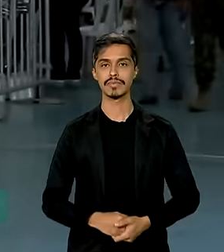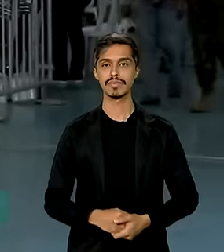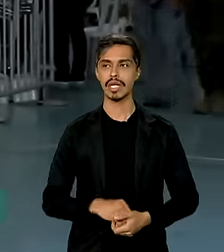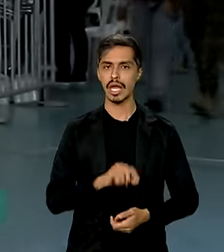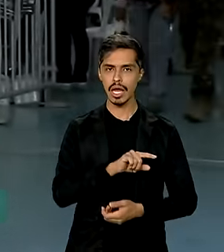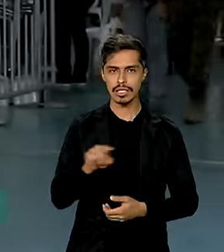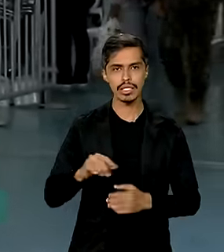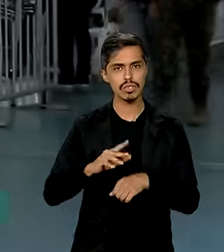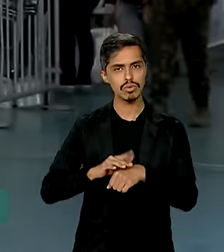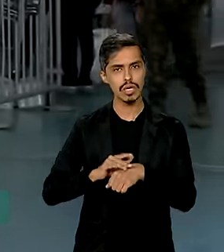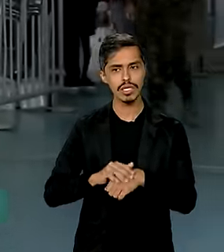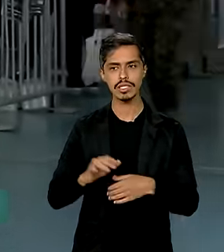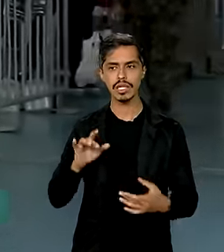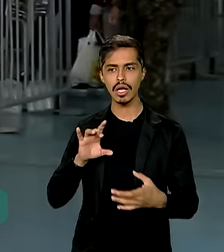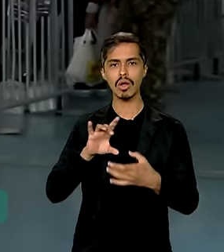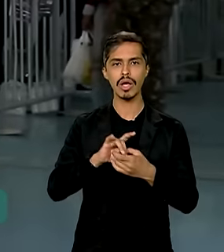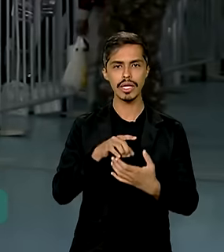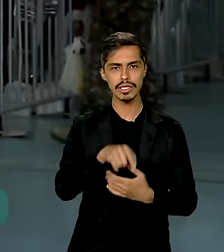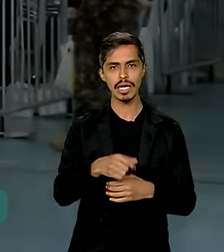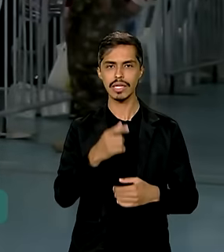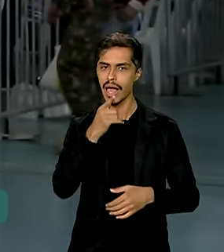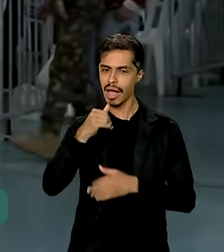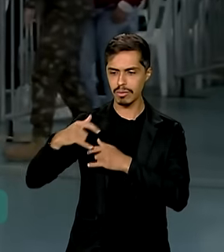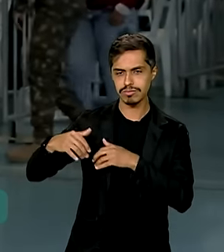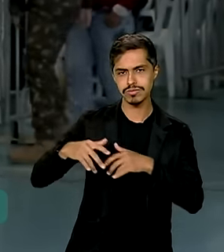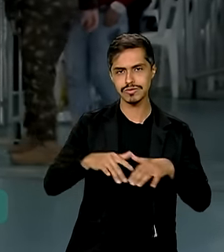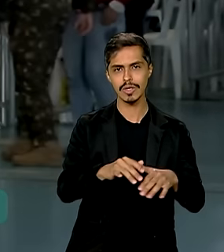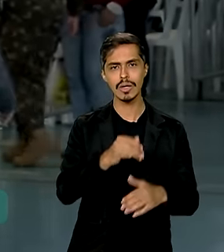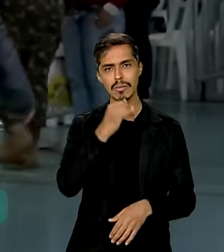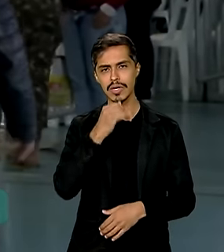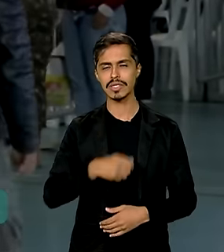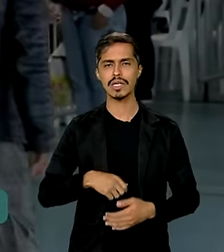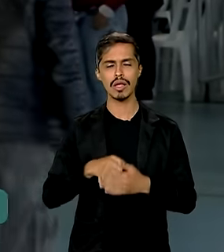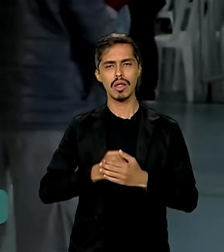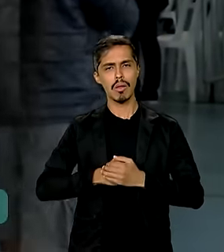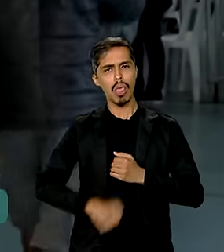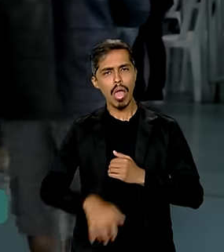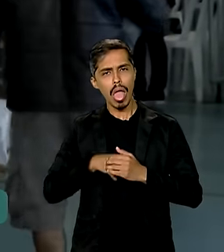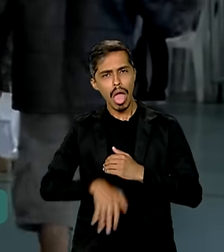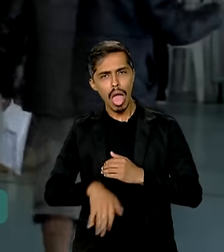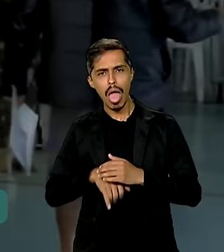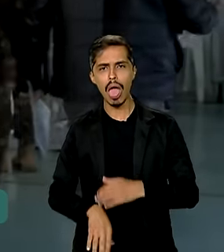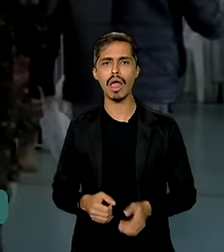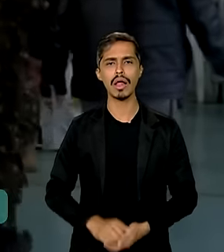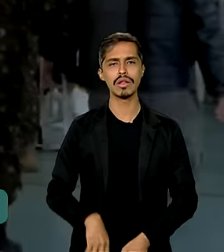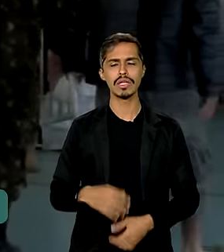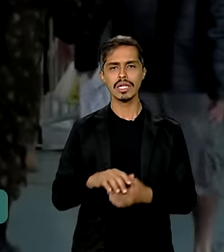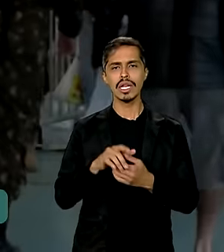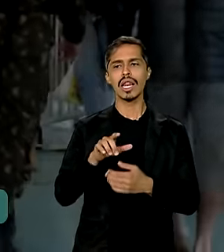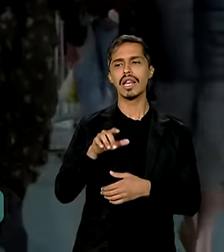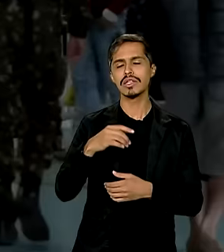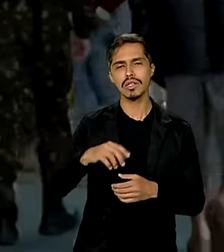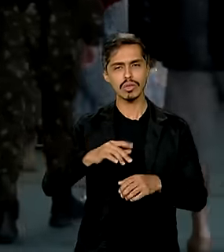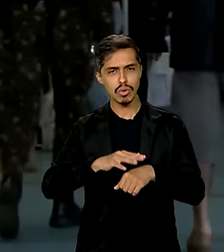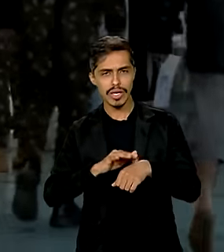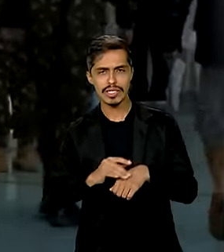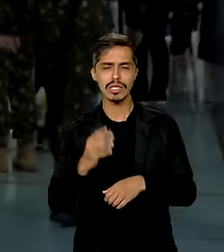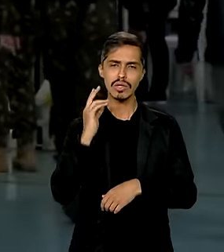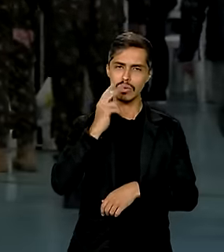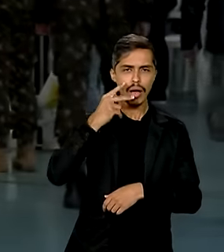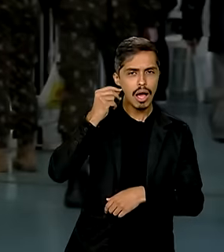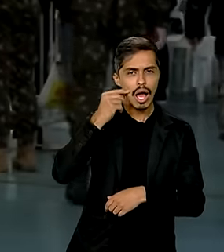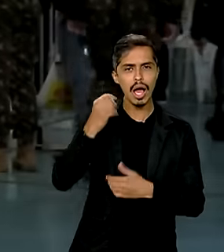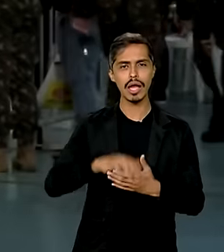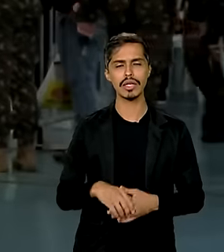Essas doenças relacionadas às enchentes, então diarreias, a leptospirose, a hepatite A, são doenças que têm uma